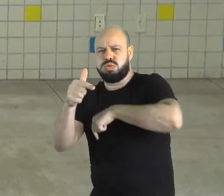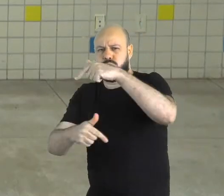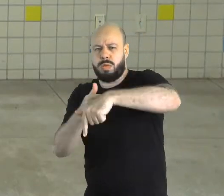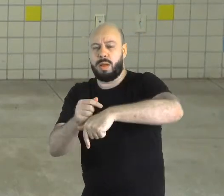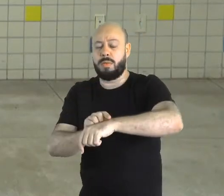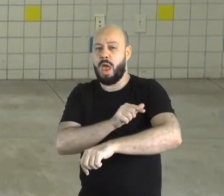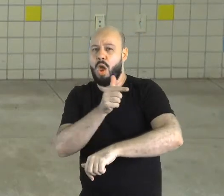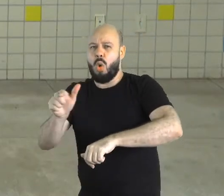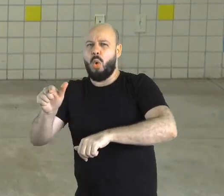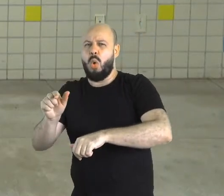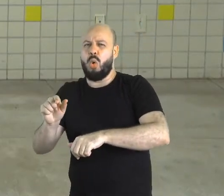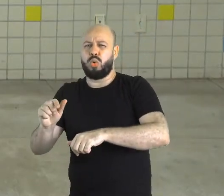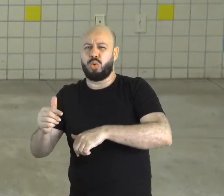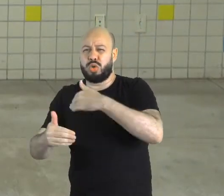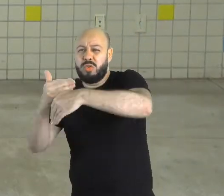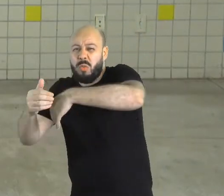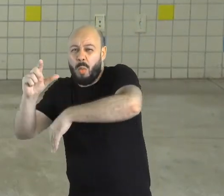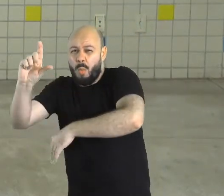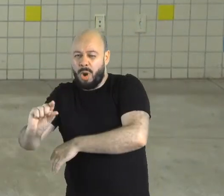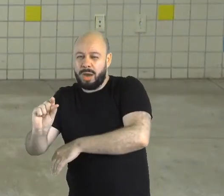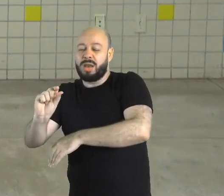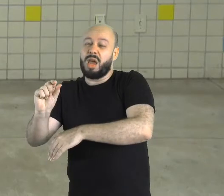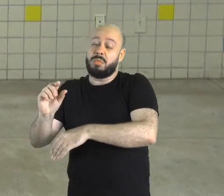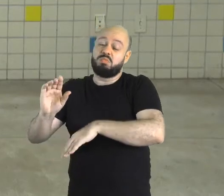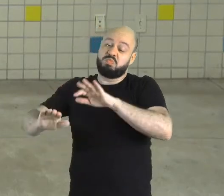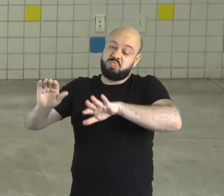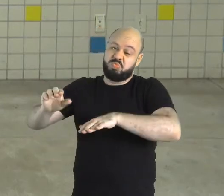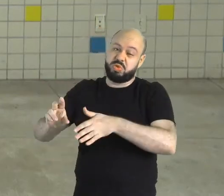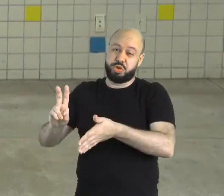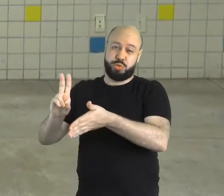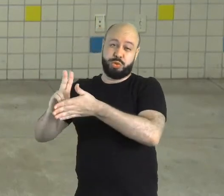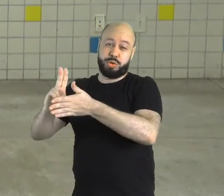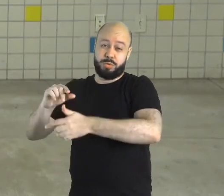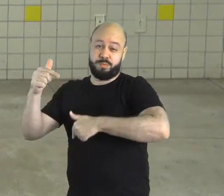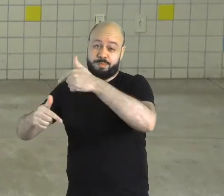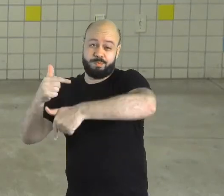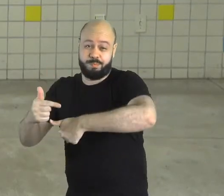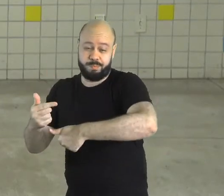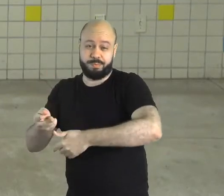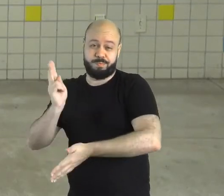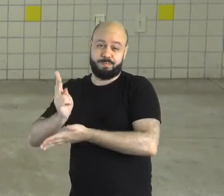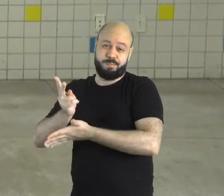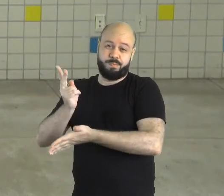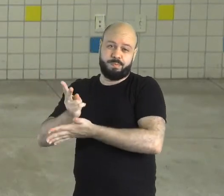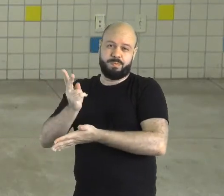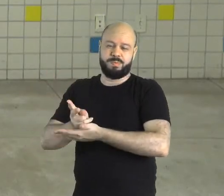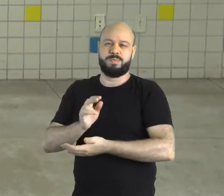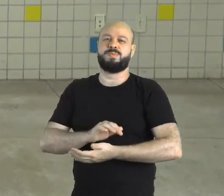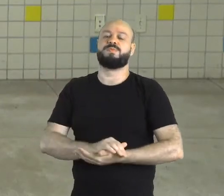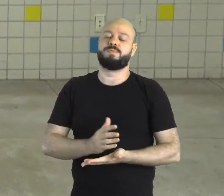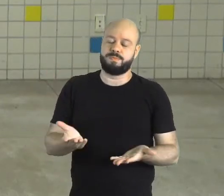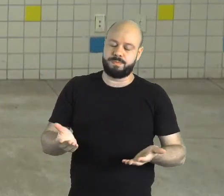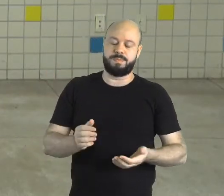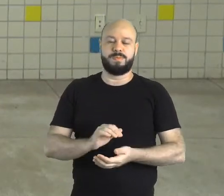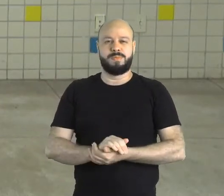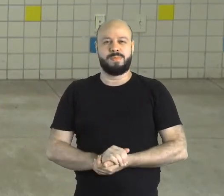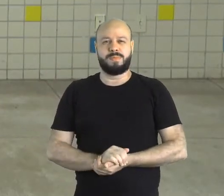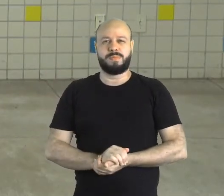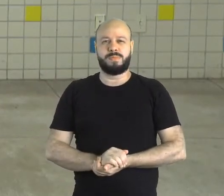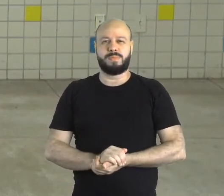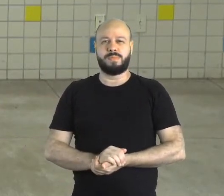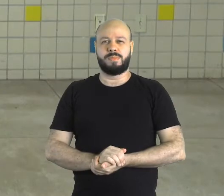desenvolvidos da colônia. Porém, em alguns locais que não eram tão desenvolvidos, ainda continuaram utilizando a mão de obra